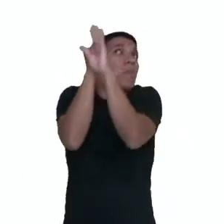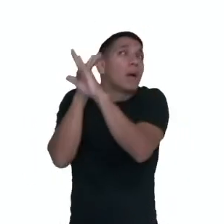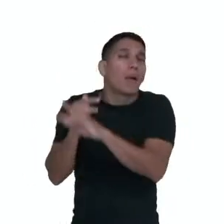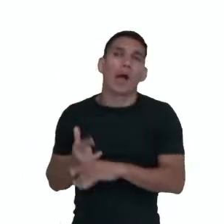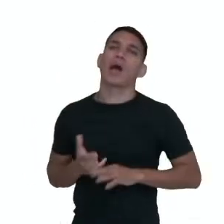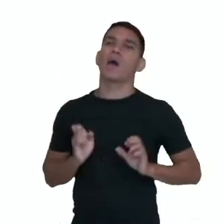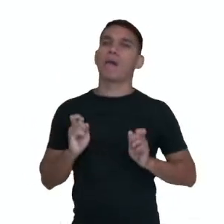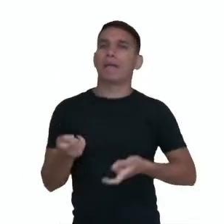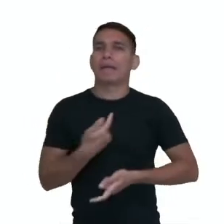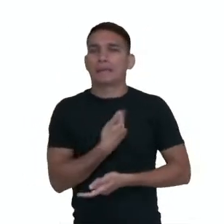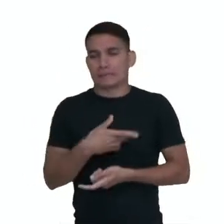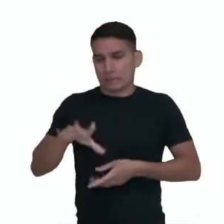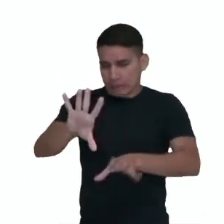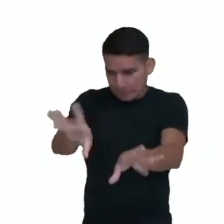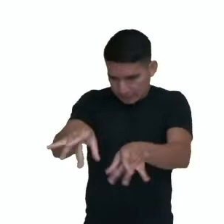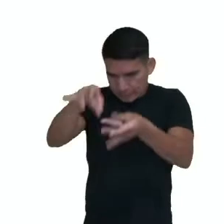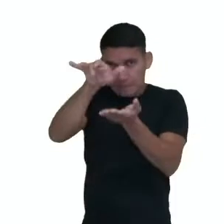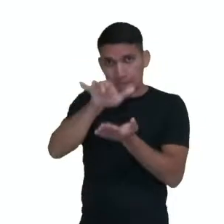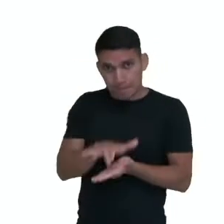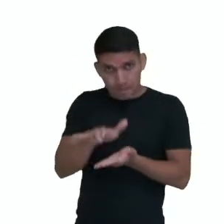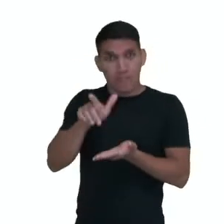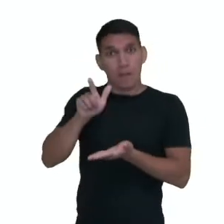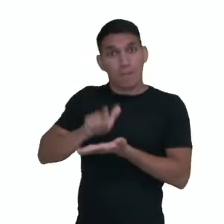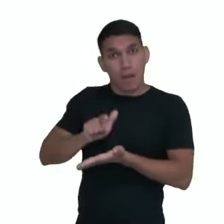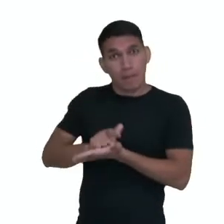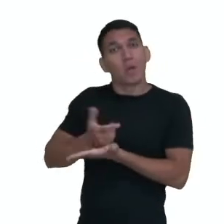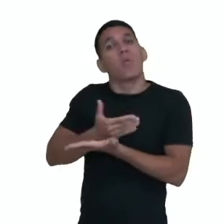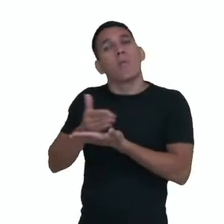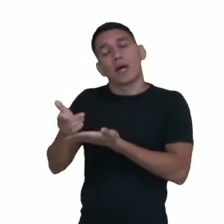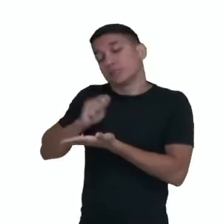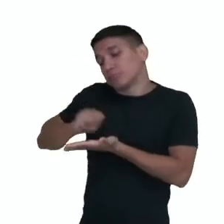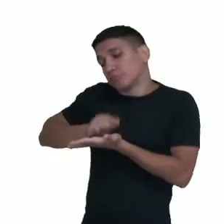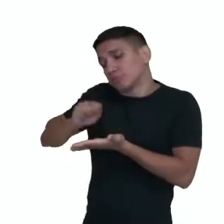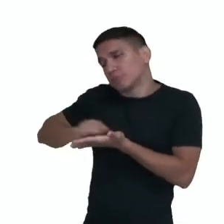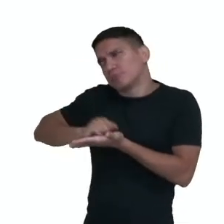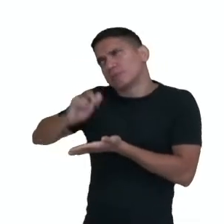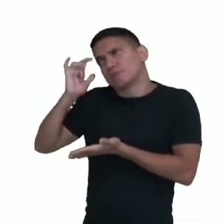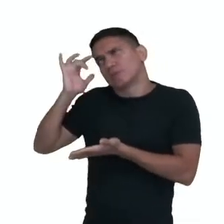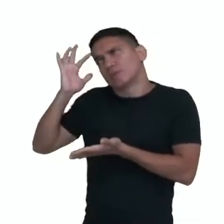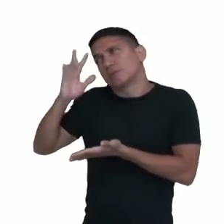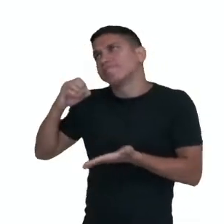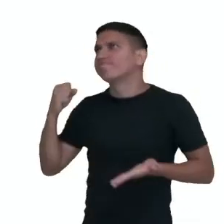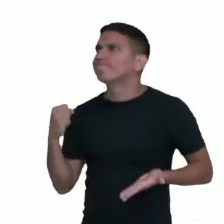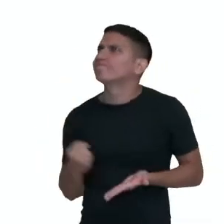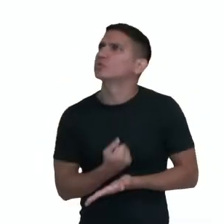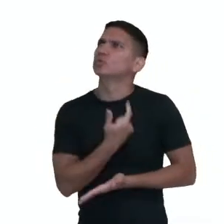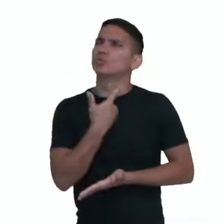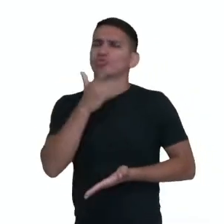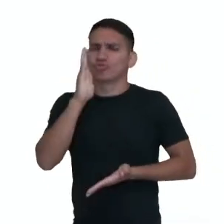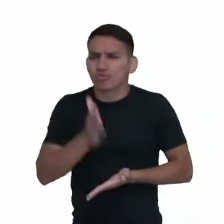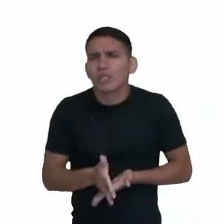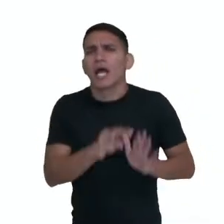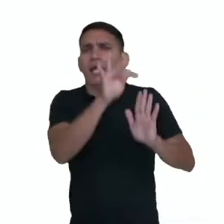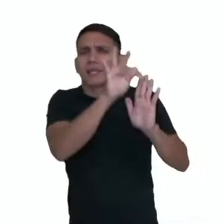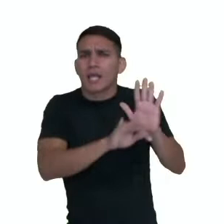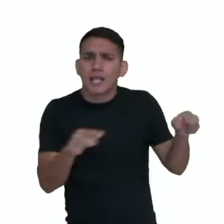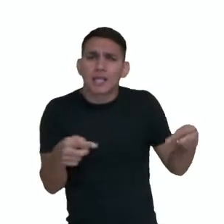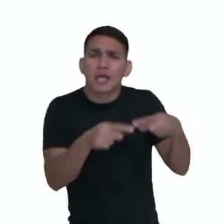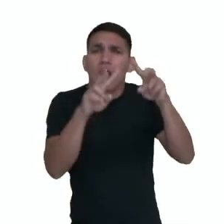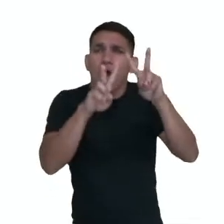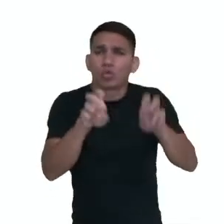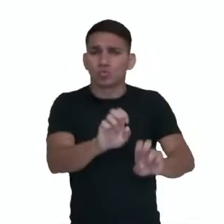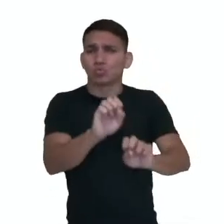Conformado, pego uma resma de papel e começo a escrever, pensando, poxa, logo num texto sobre